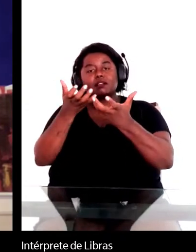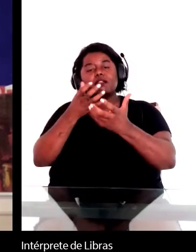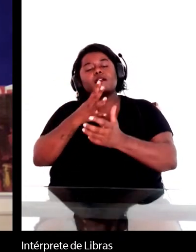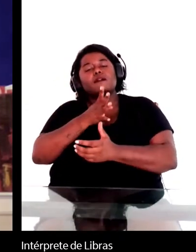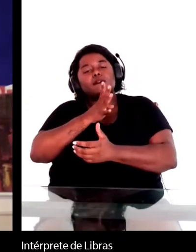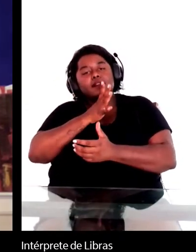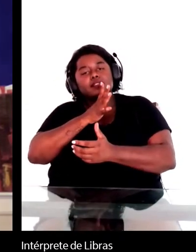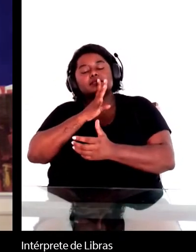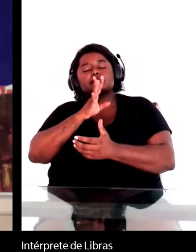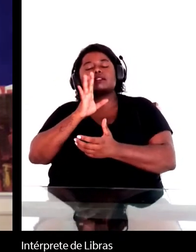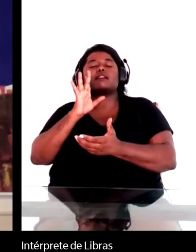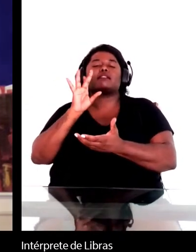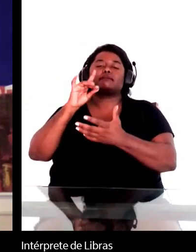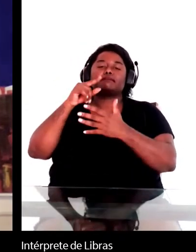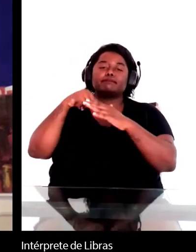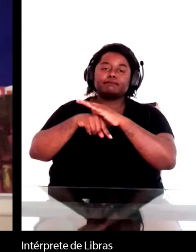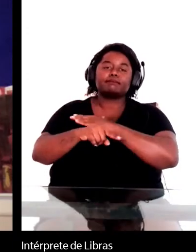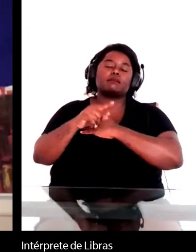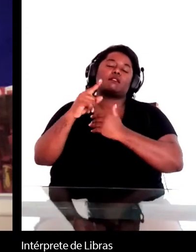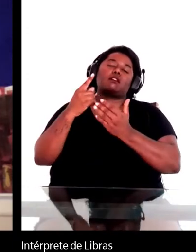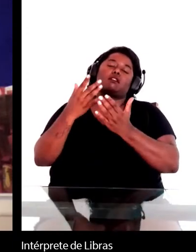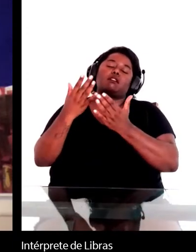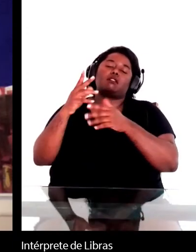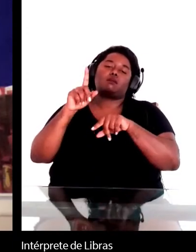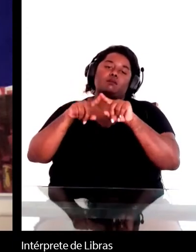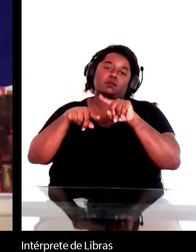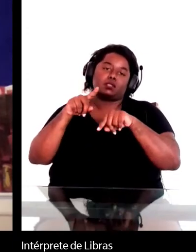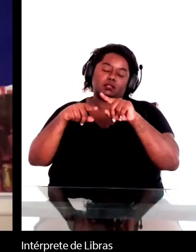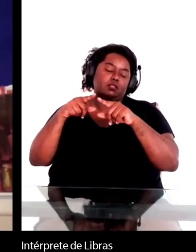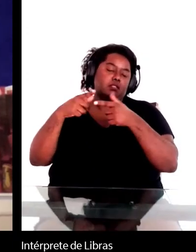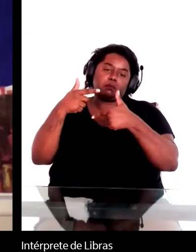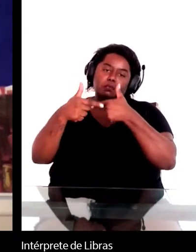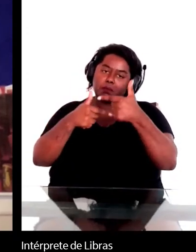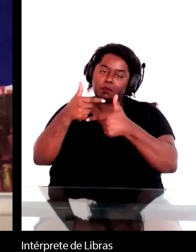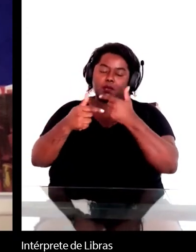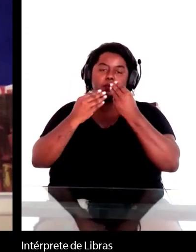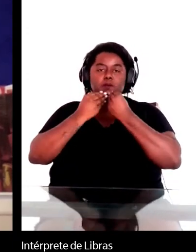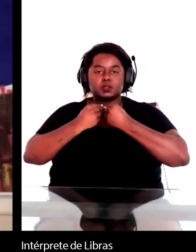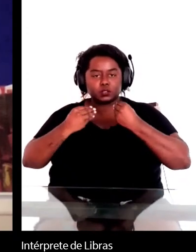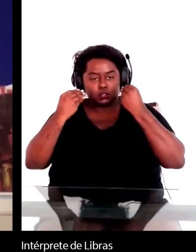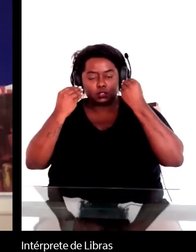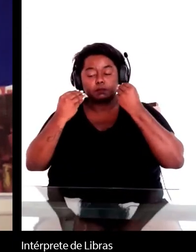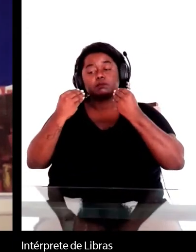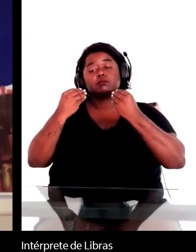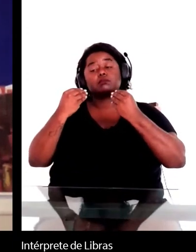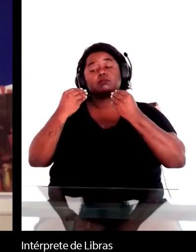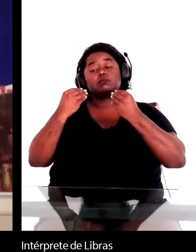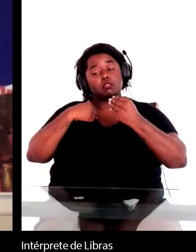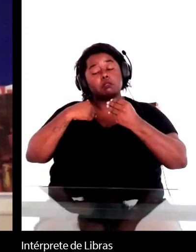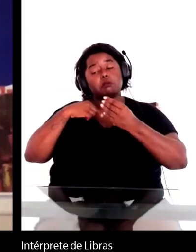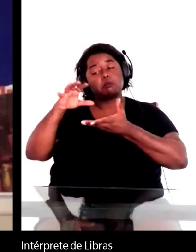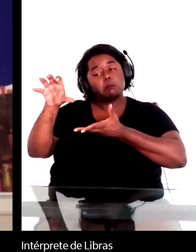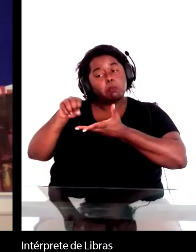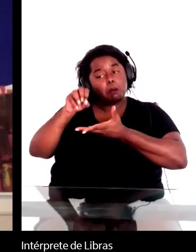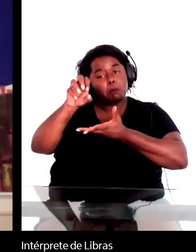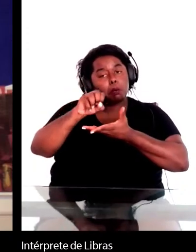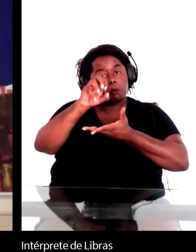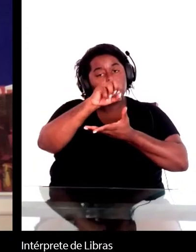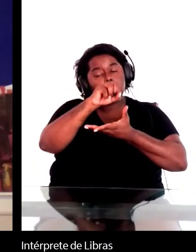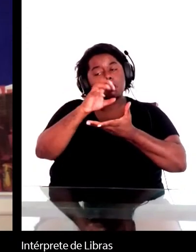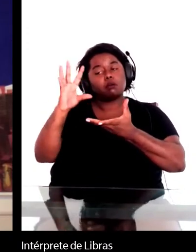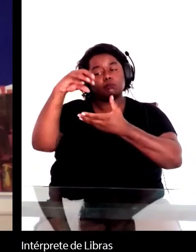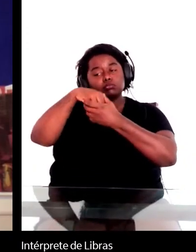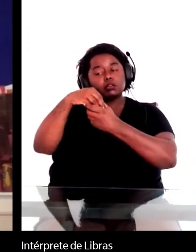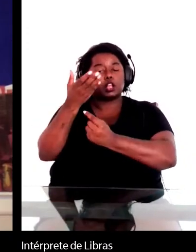de Machado de Assis. Agora, eu mesmo incluí vários contos de Machado na antologia Oxford, Oxford Anthology of the Brazilian